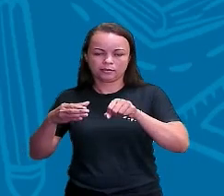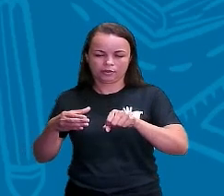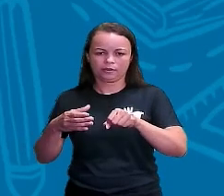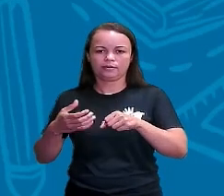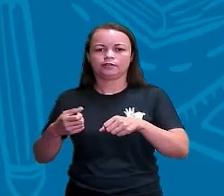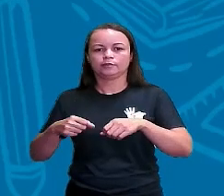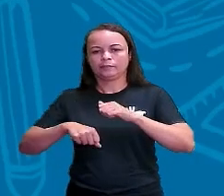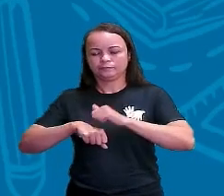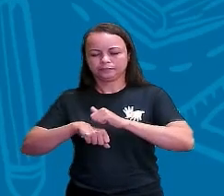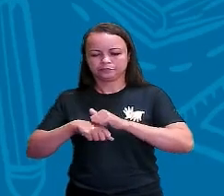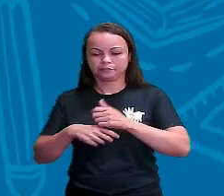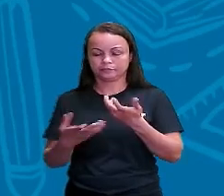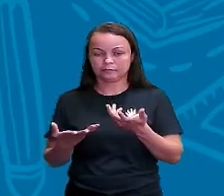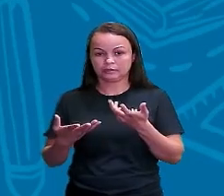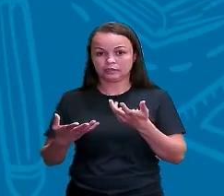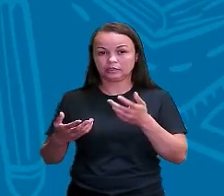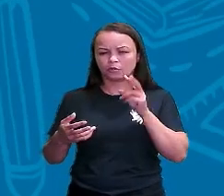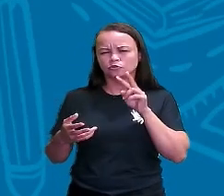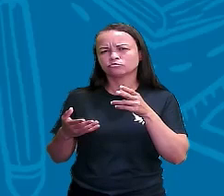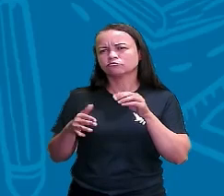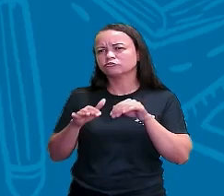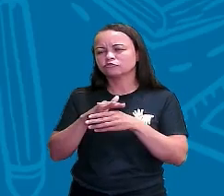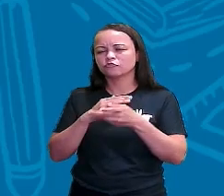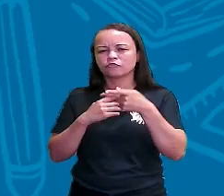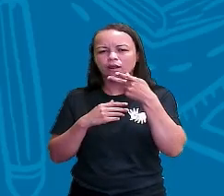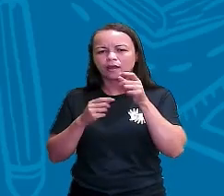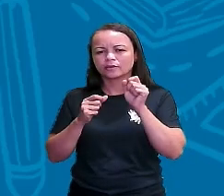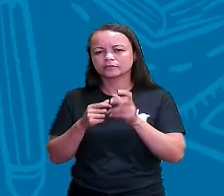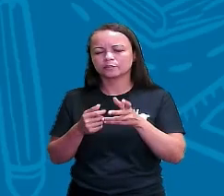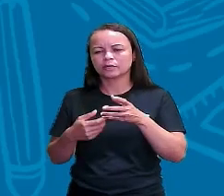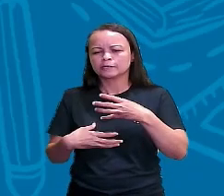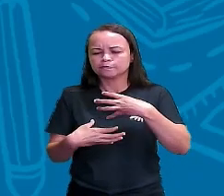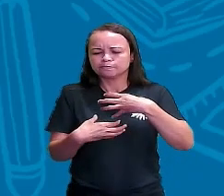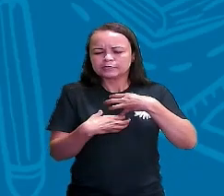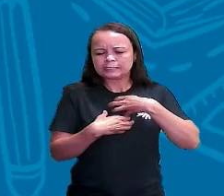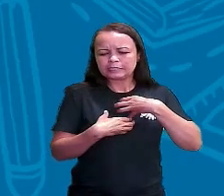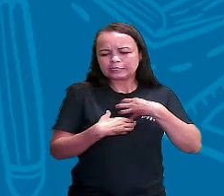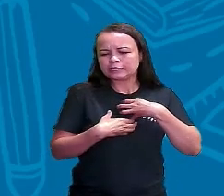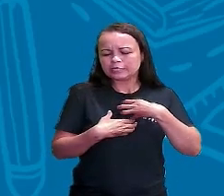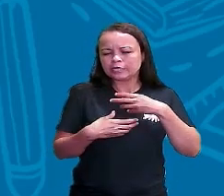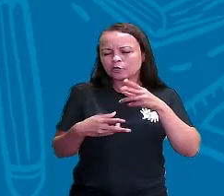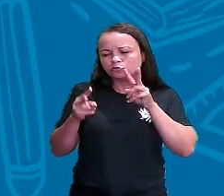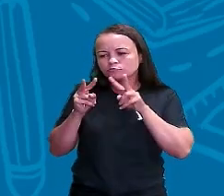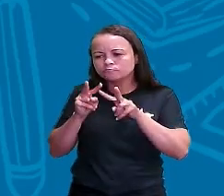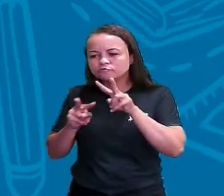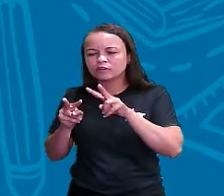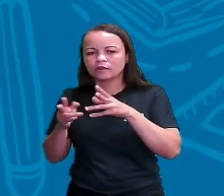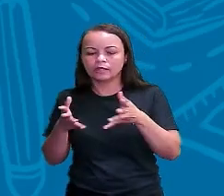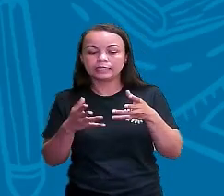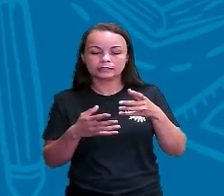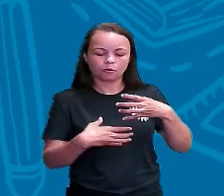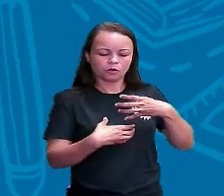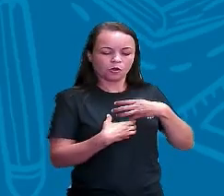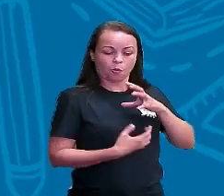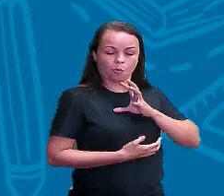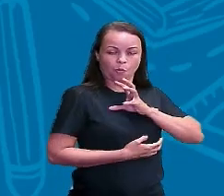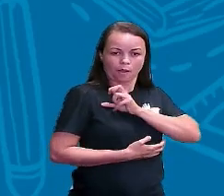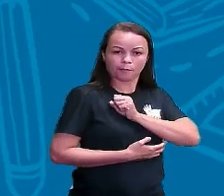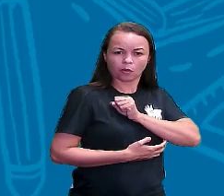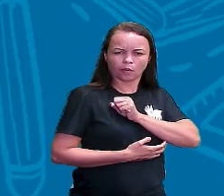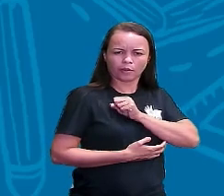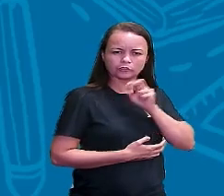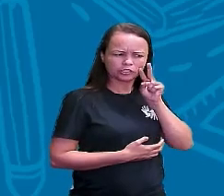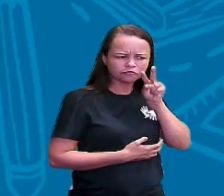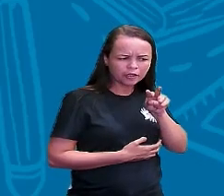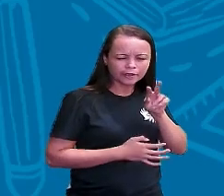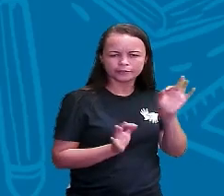vê a olho nu. Já o abstrato não, a gente sente. Por exemplo, o amor, a gente não vê o amor, mas a gente sente, né? A fome,